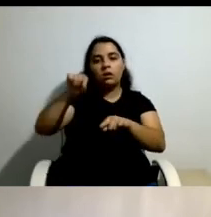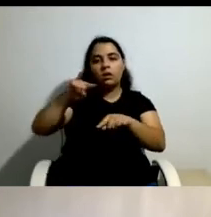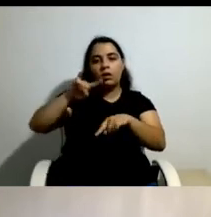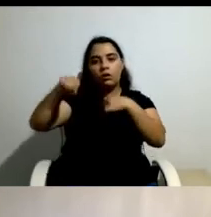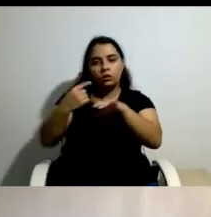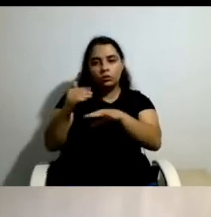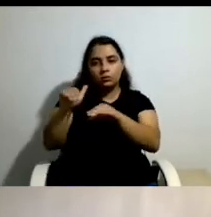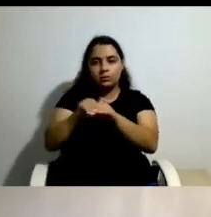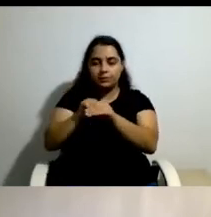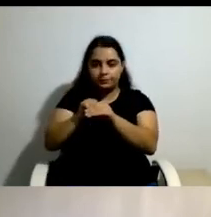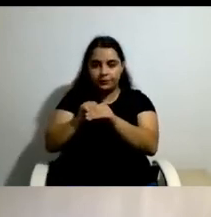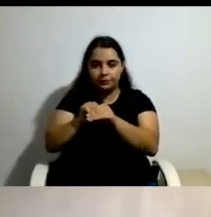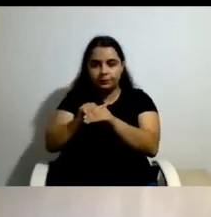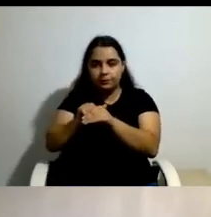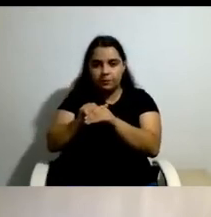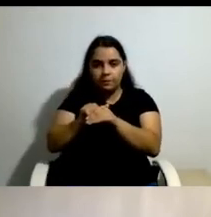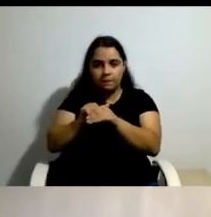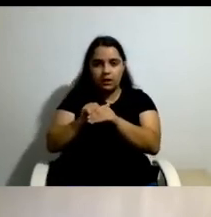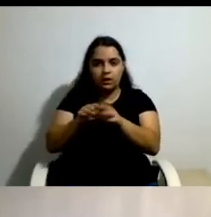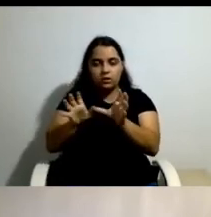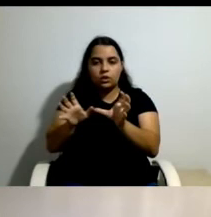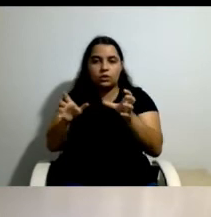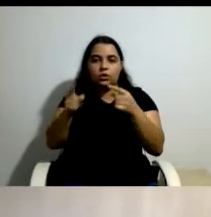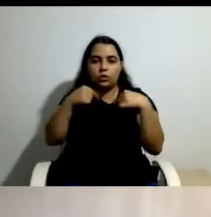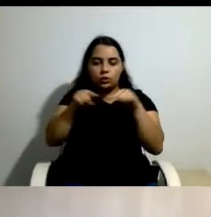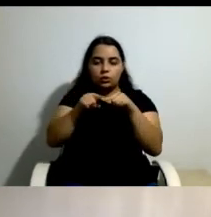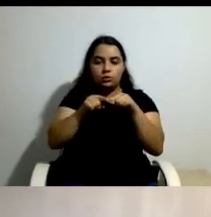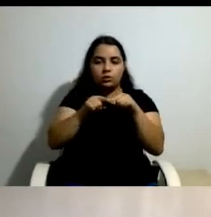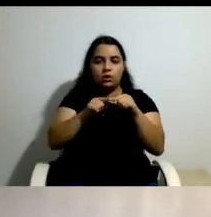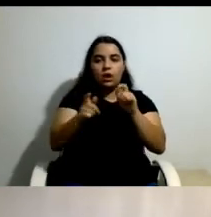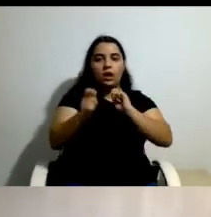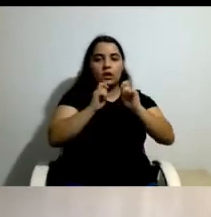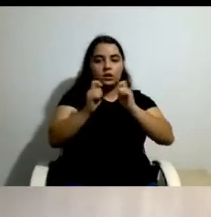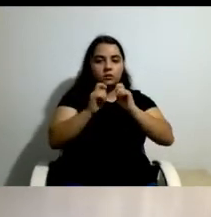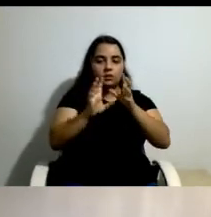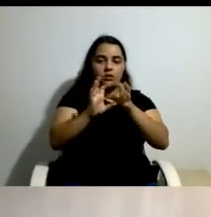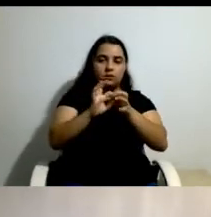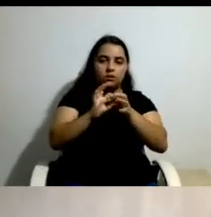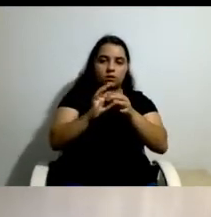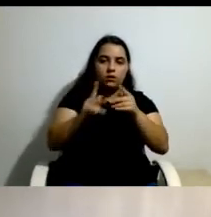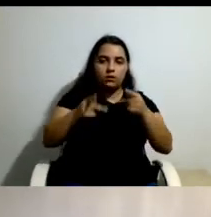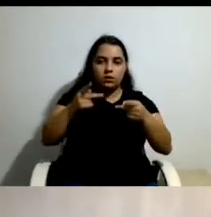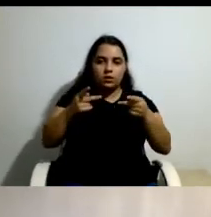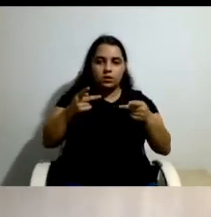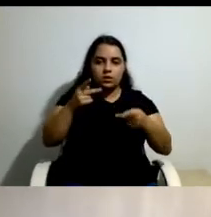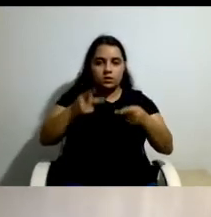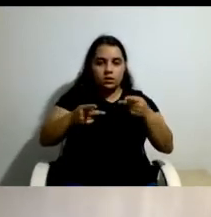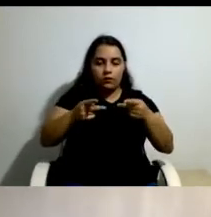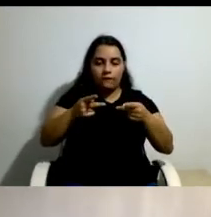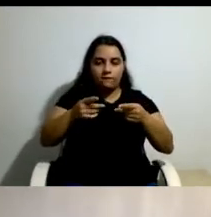cuja informação alimenta também a avaliação final foram recolhidas em dois momentos, portanto, um momento